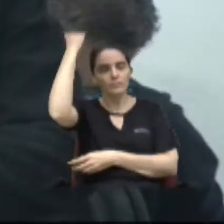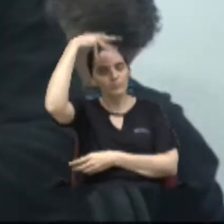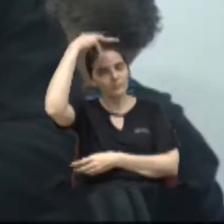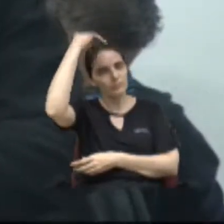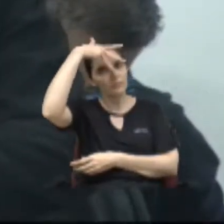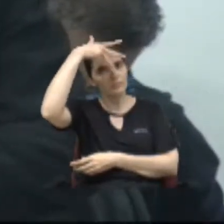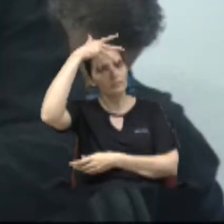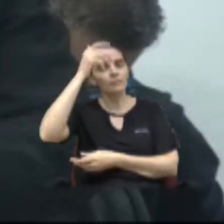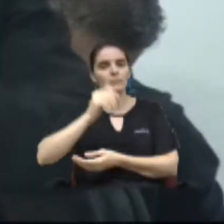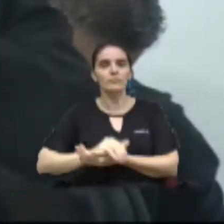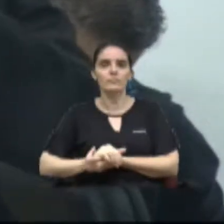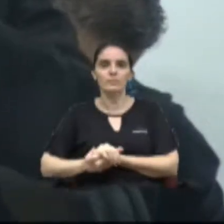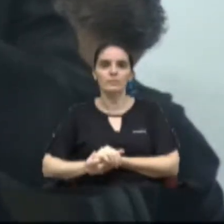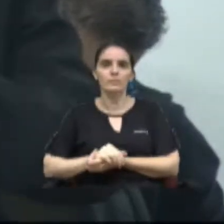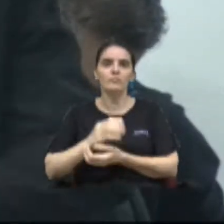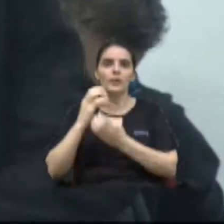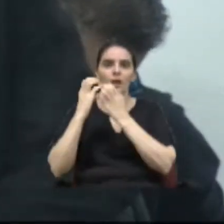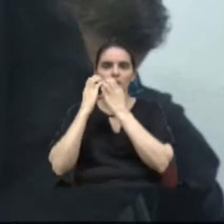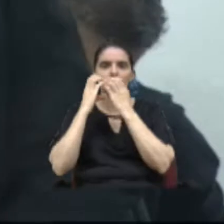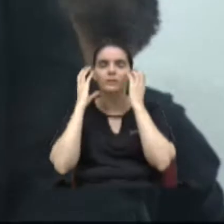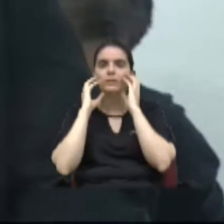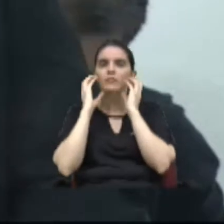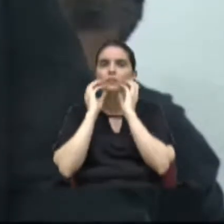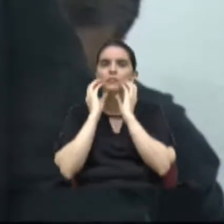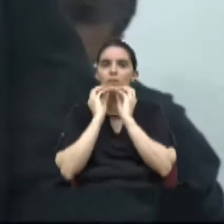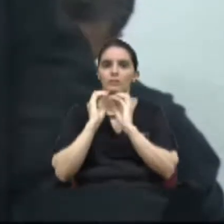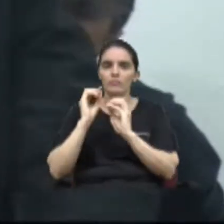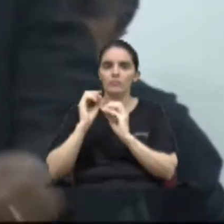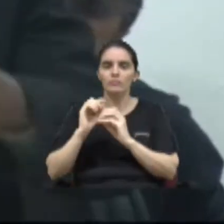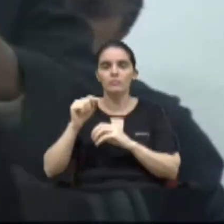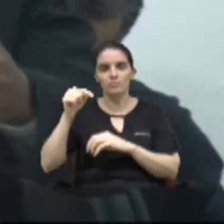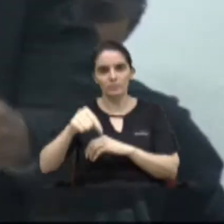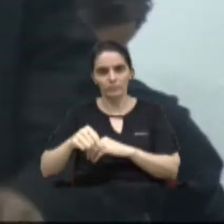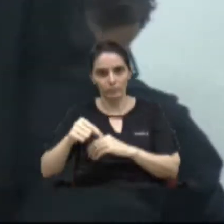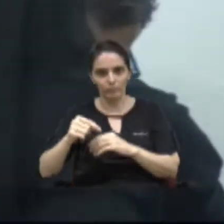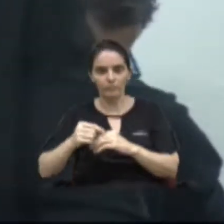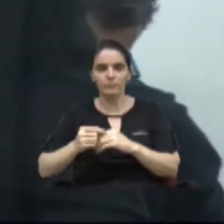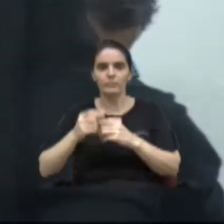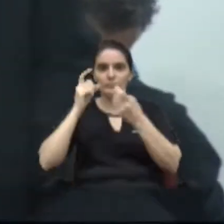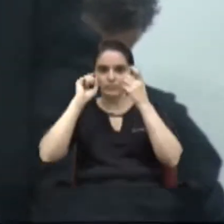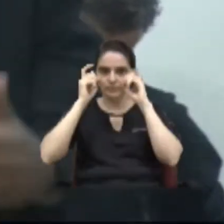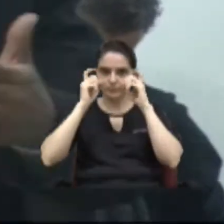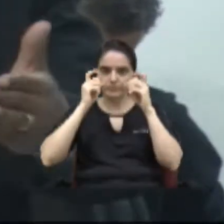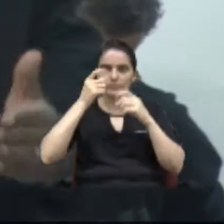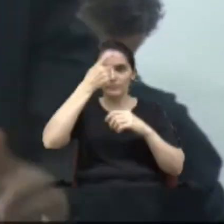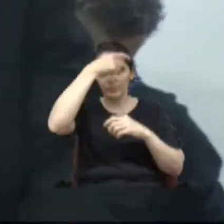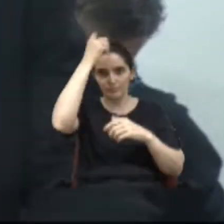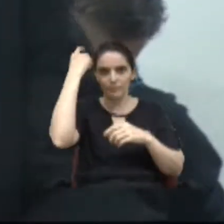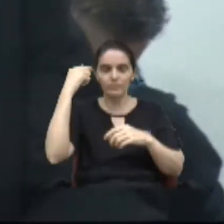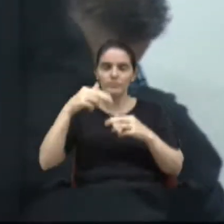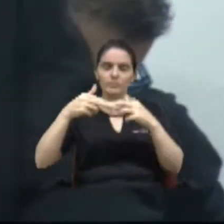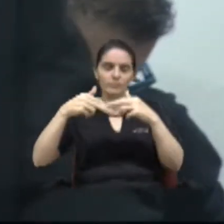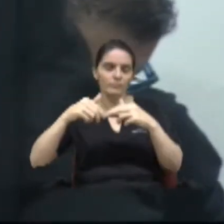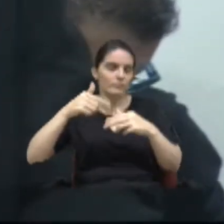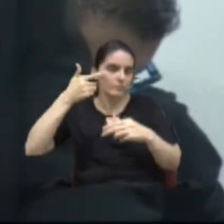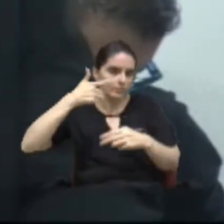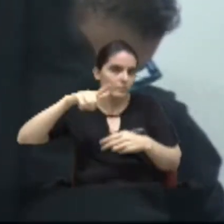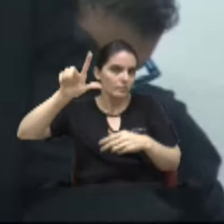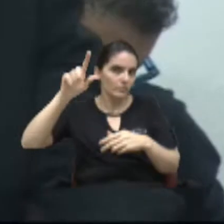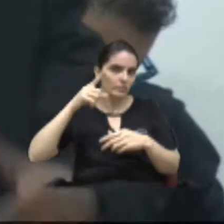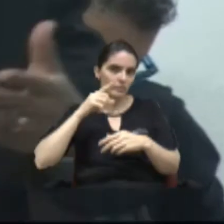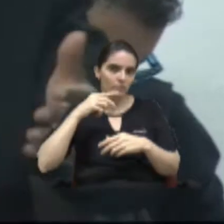Tanque, o vereador Mir esteve aqui no dia da reunião, o vereador Wagner Barbosa e os demais vereadores que não puderam estar